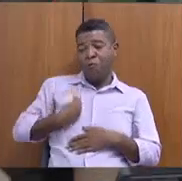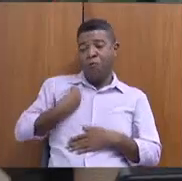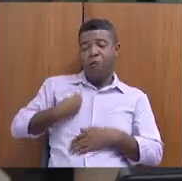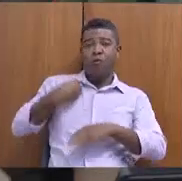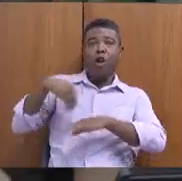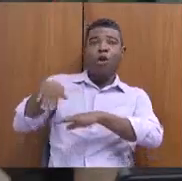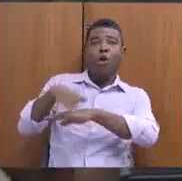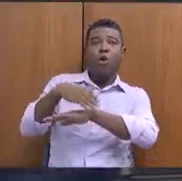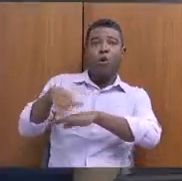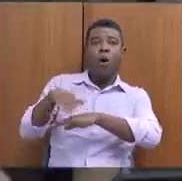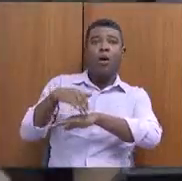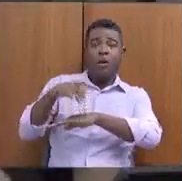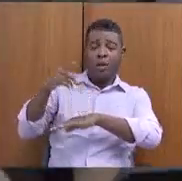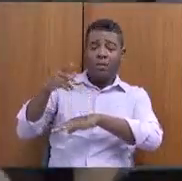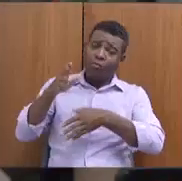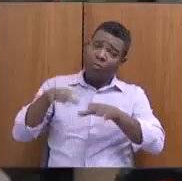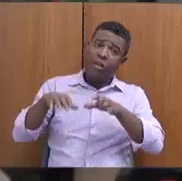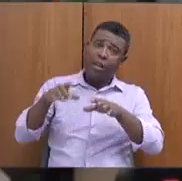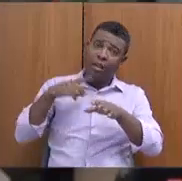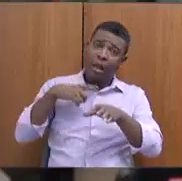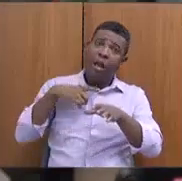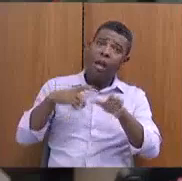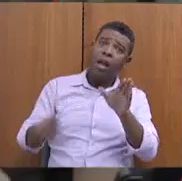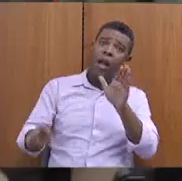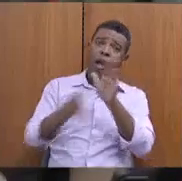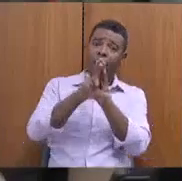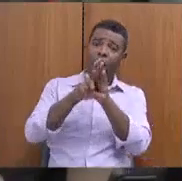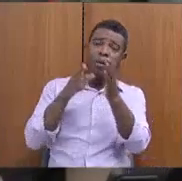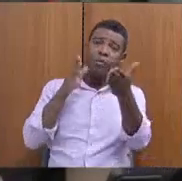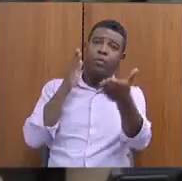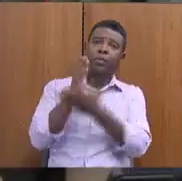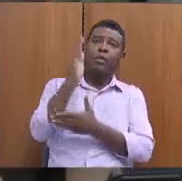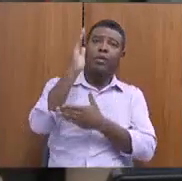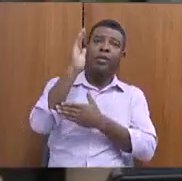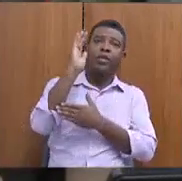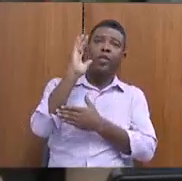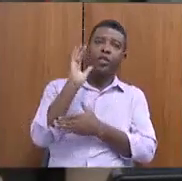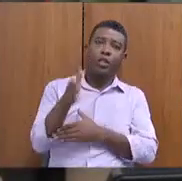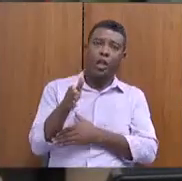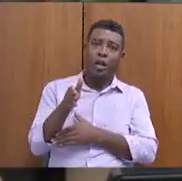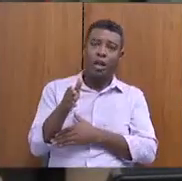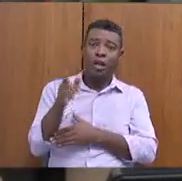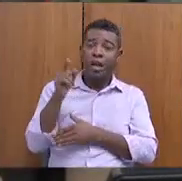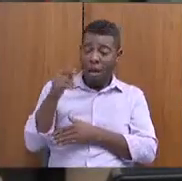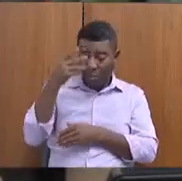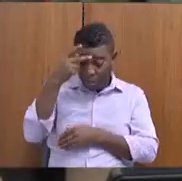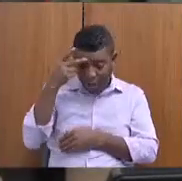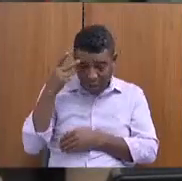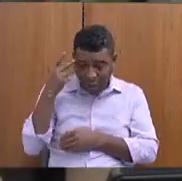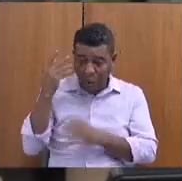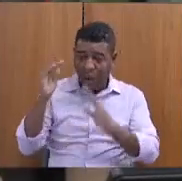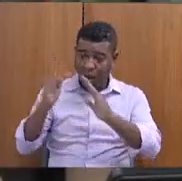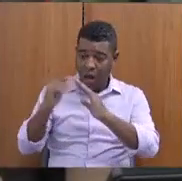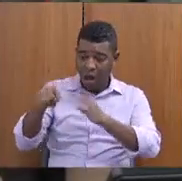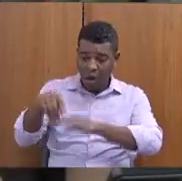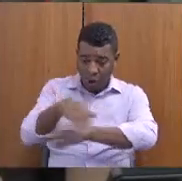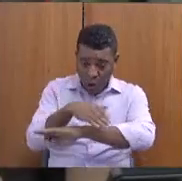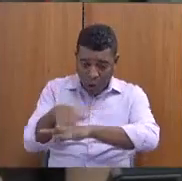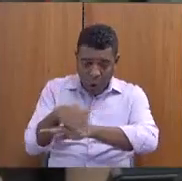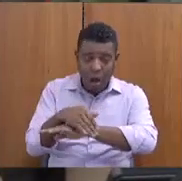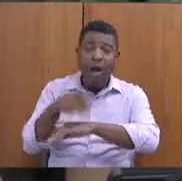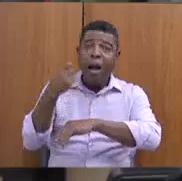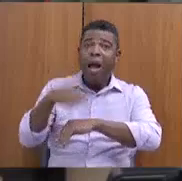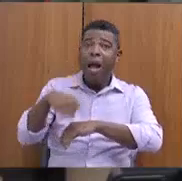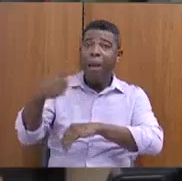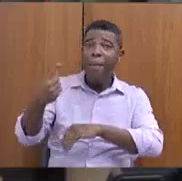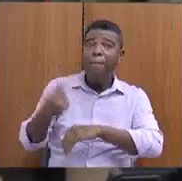Comissão de Direitos Humanos, dizendo que a situação, pessoas em situação de rua, é prioridade no atendimento da habitação, que é o